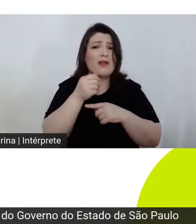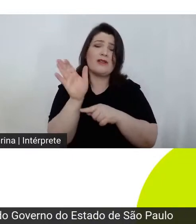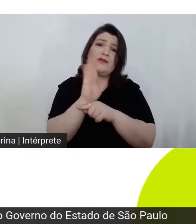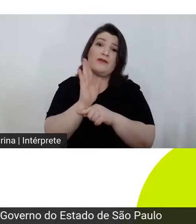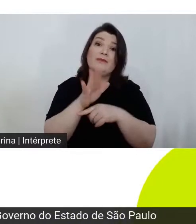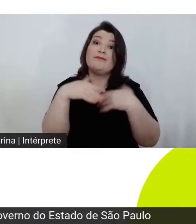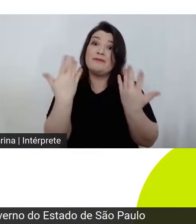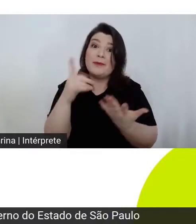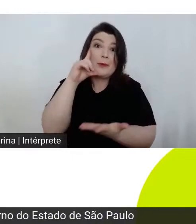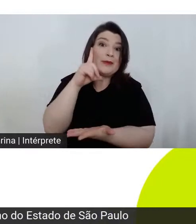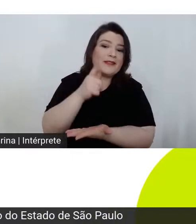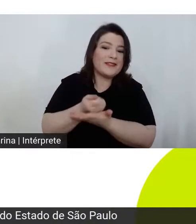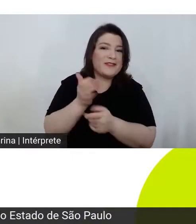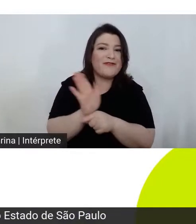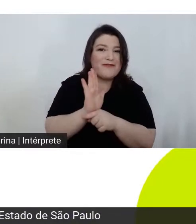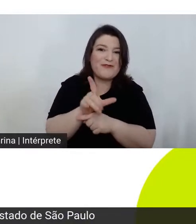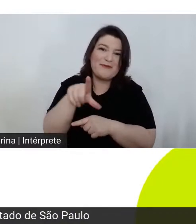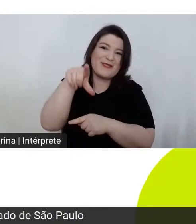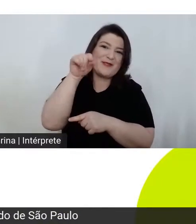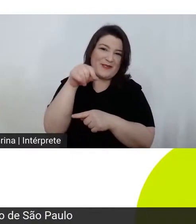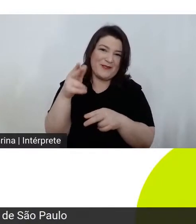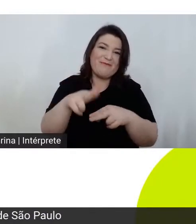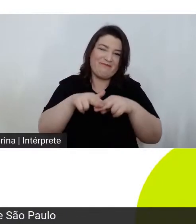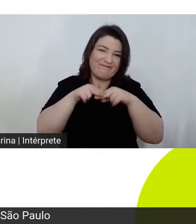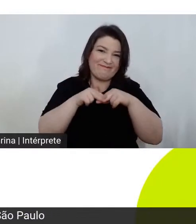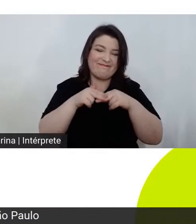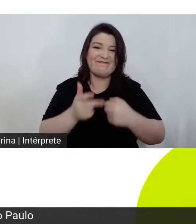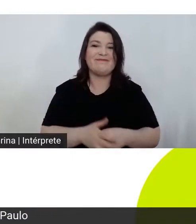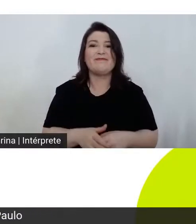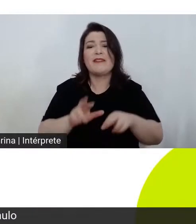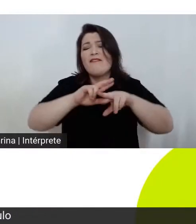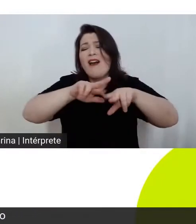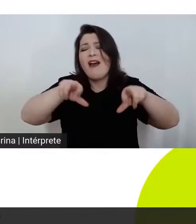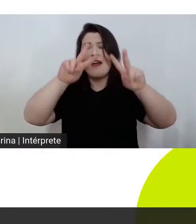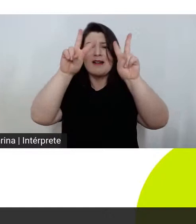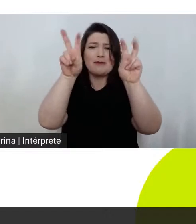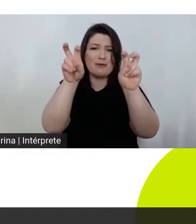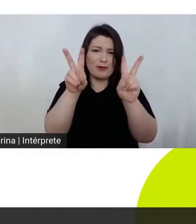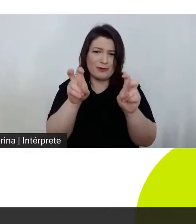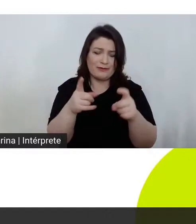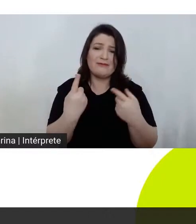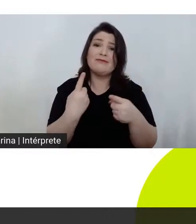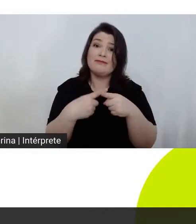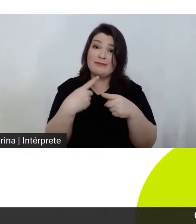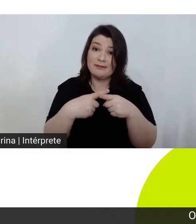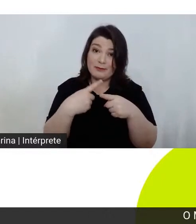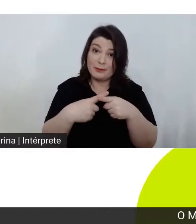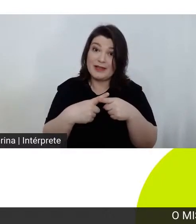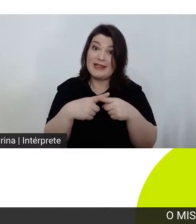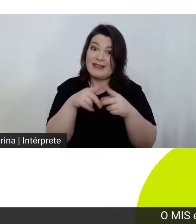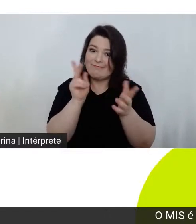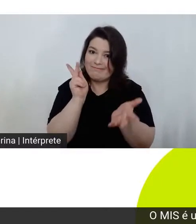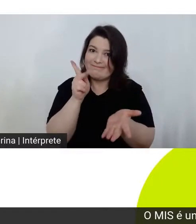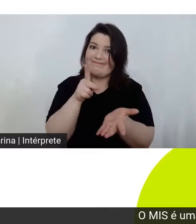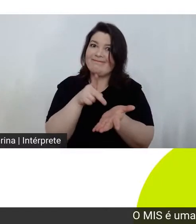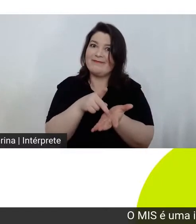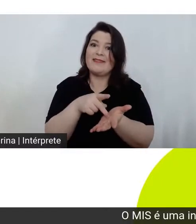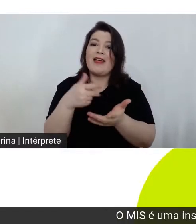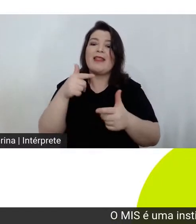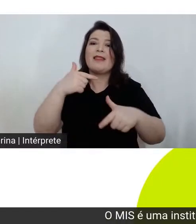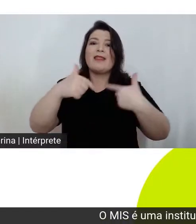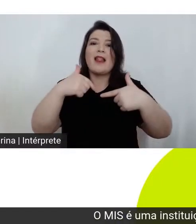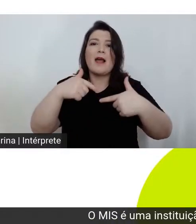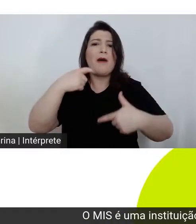psicanálise, por vários motivos. Um deles é porque realmente o trabalho de ator é maravilhoso, eu acho a